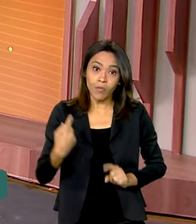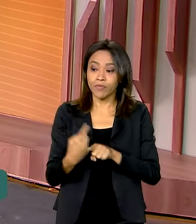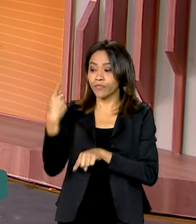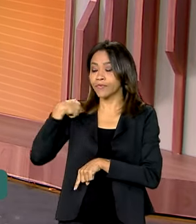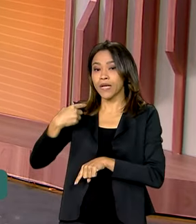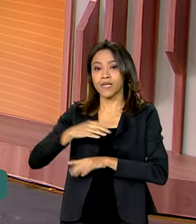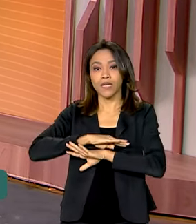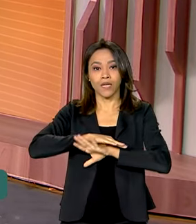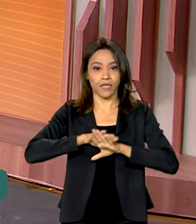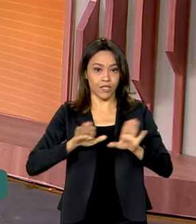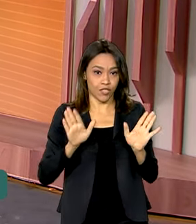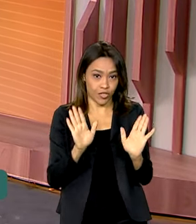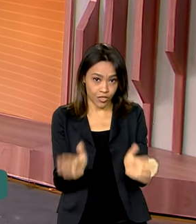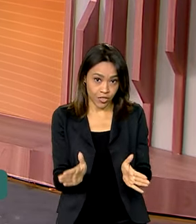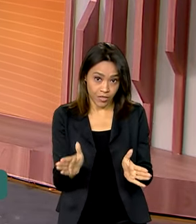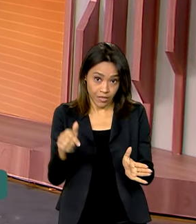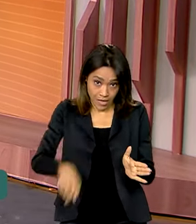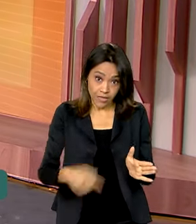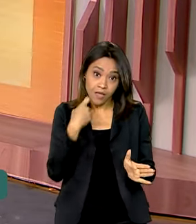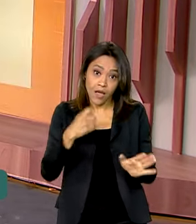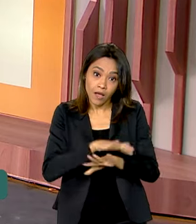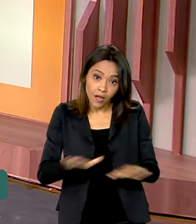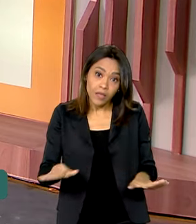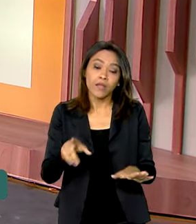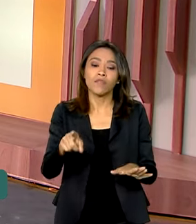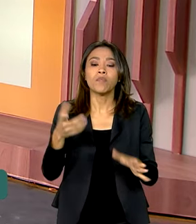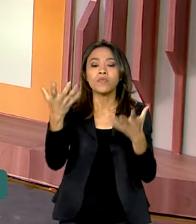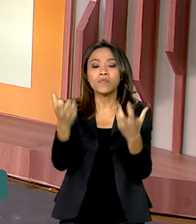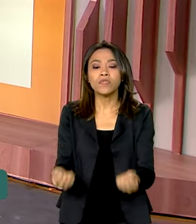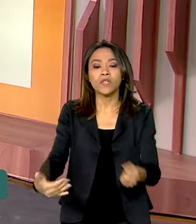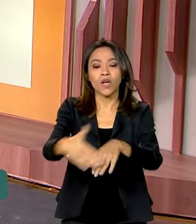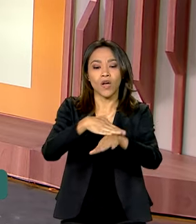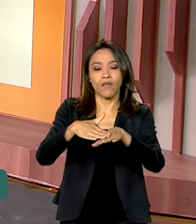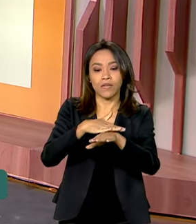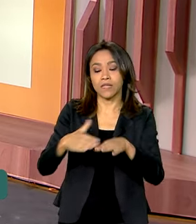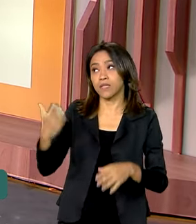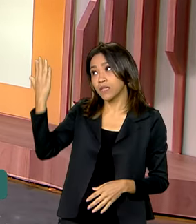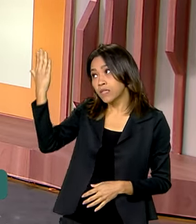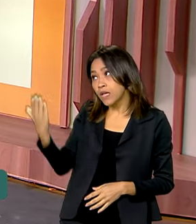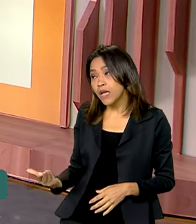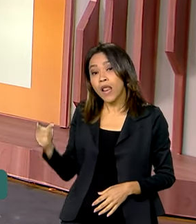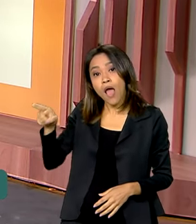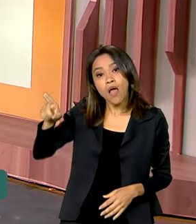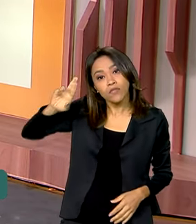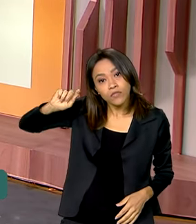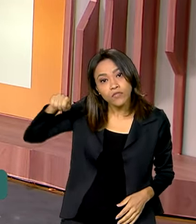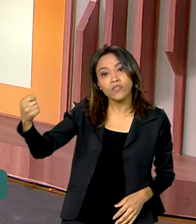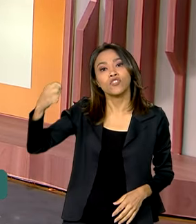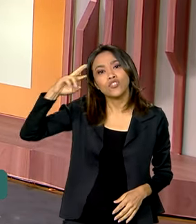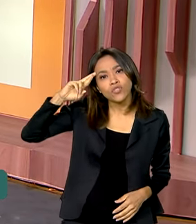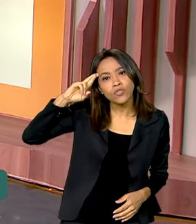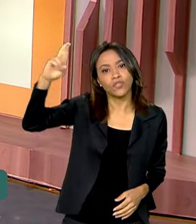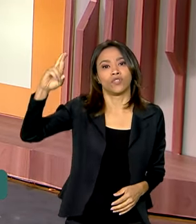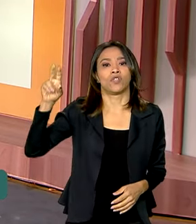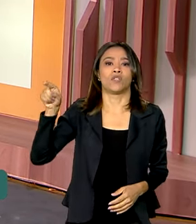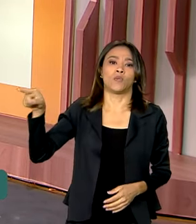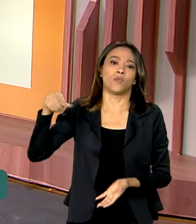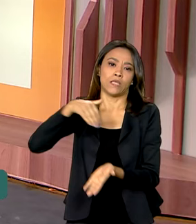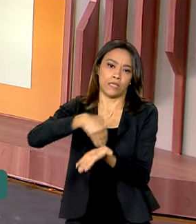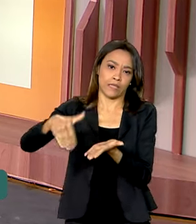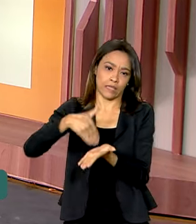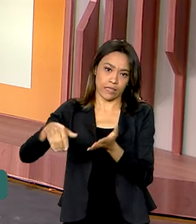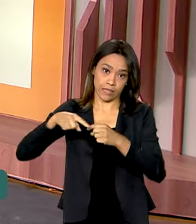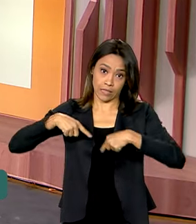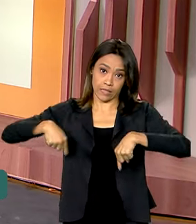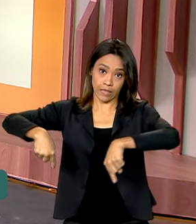inédita no Brasil, vamos conversar agora com Kenio França, ele que é diretor de programa da Secretaria de Reformas Econômicas do